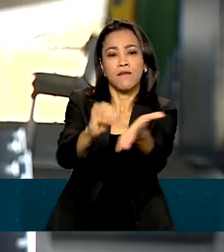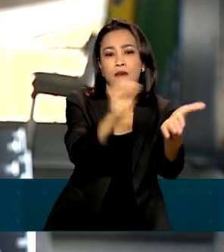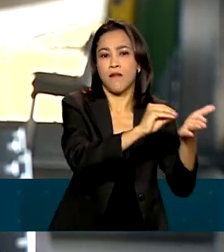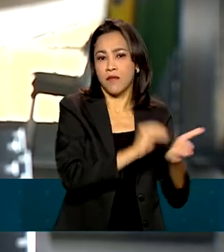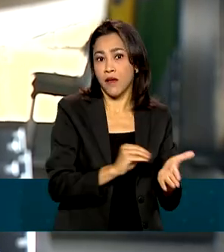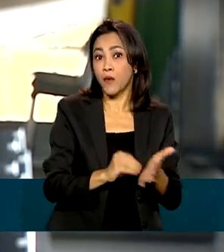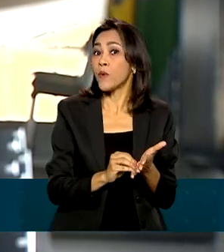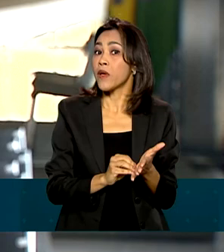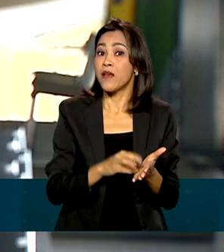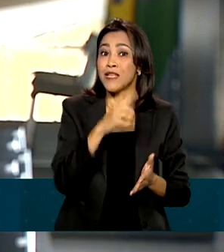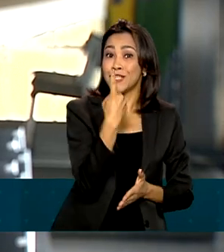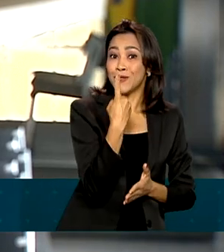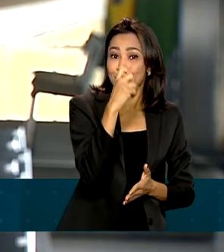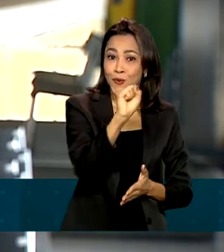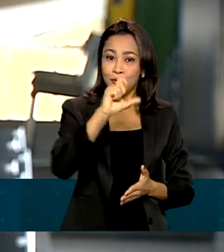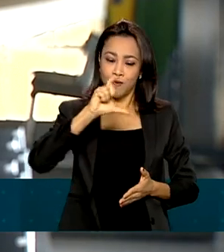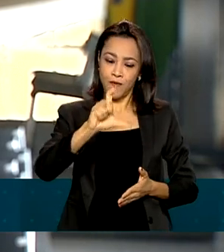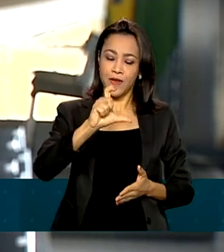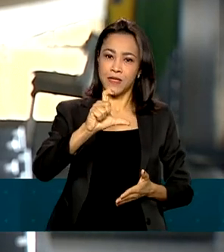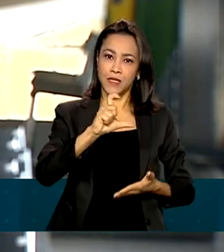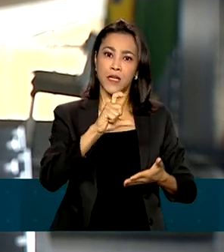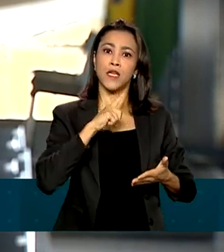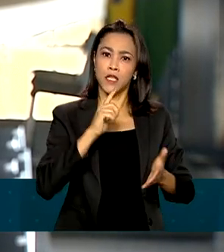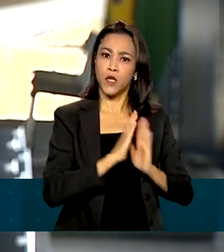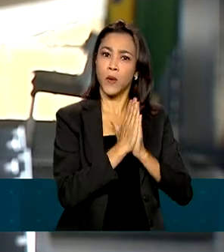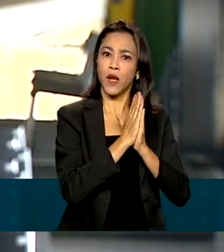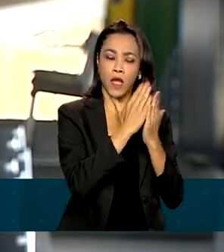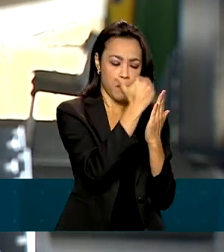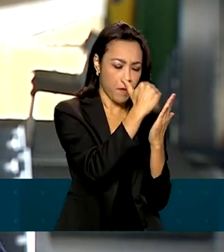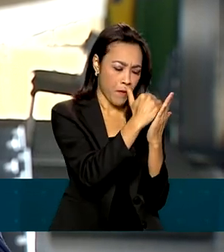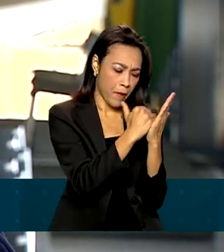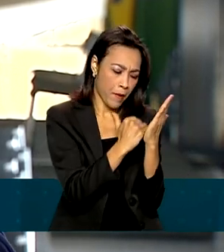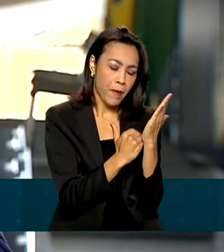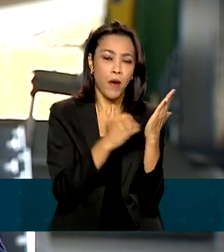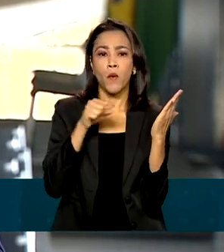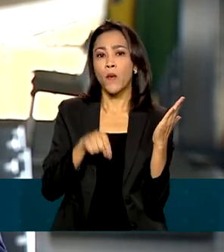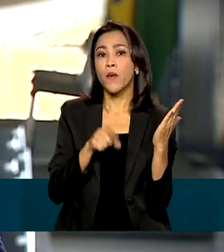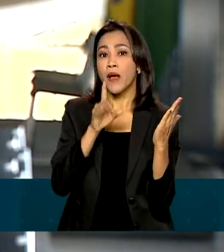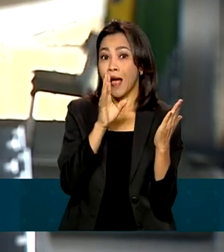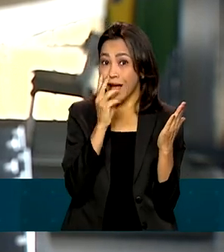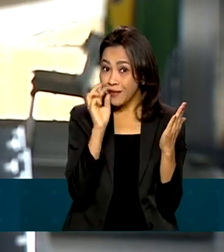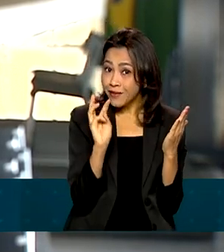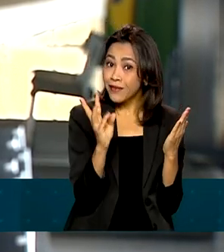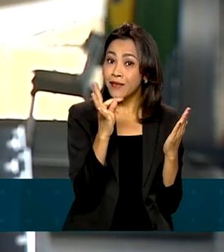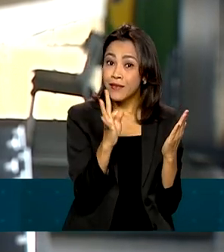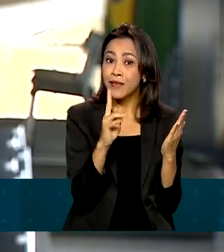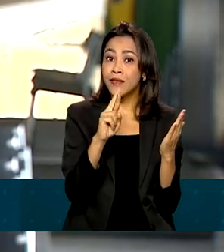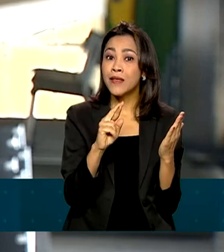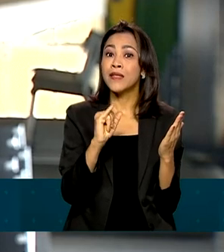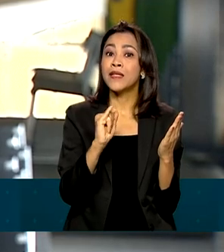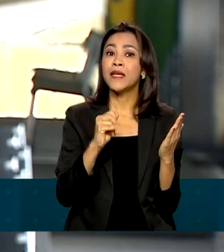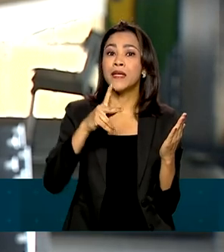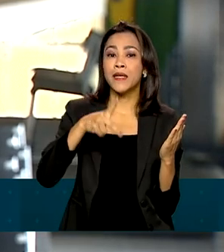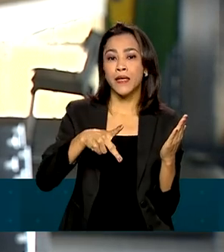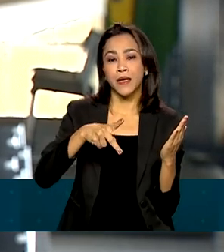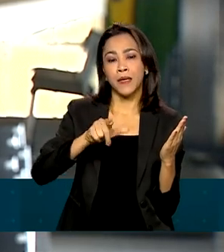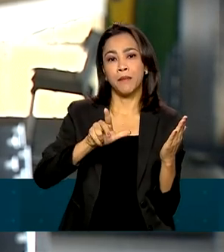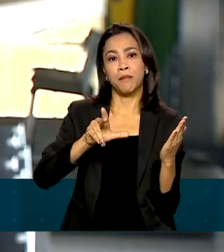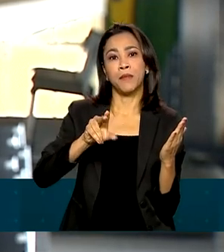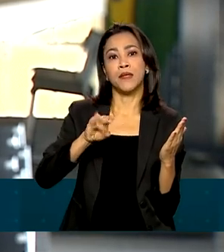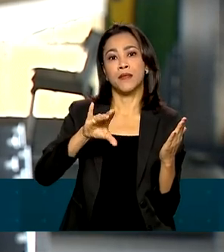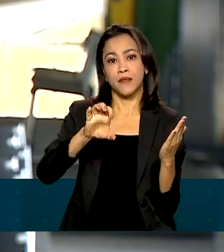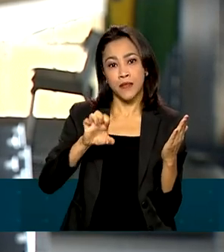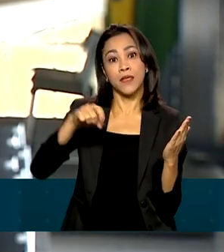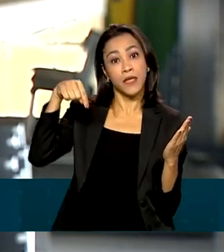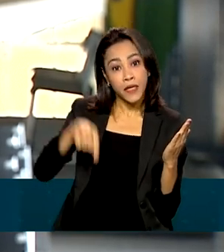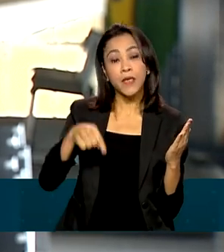18 vacinas disponíveis no calendário nacional. Entre elas está a tríplice viral, que protege exatamente contra o